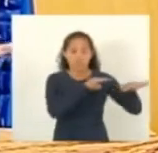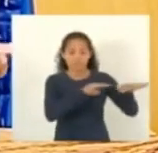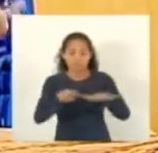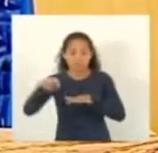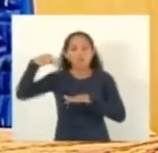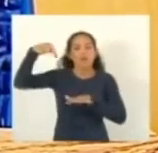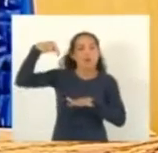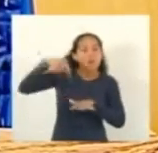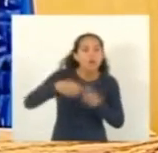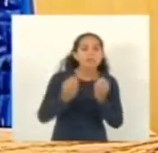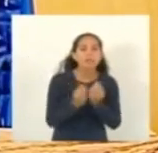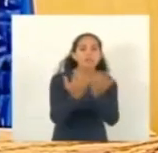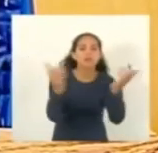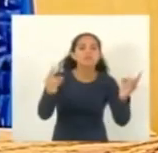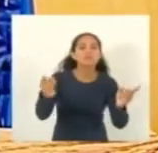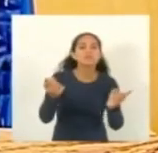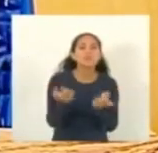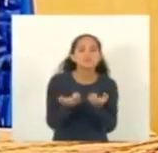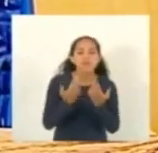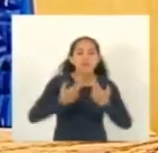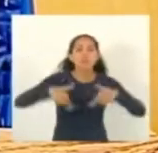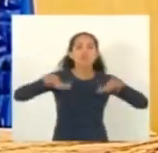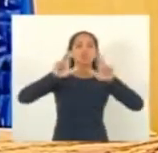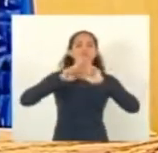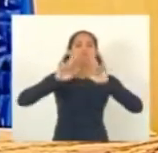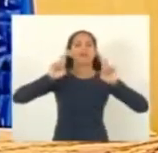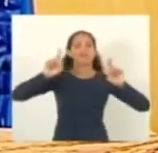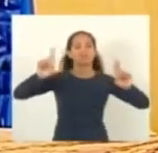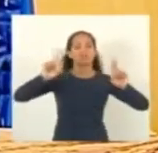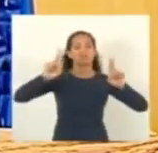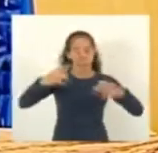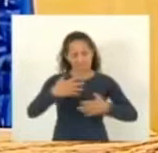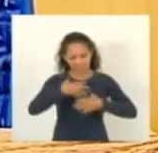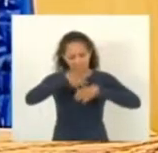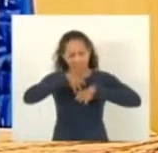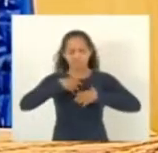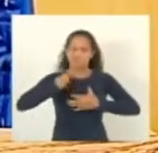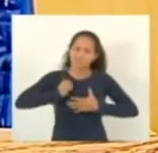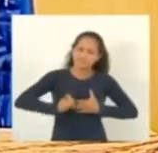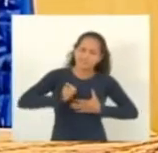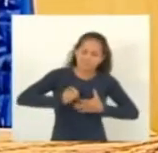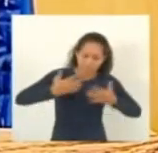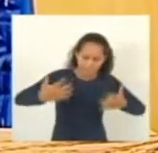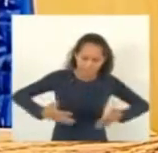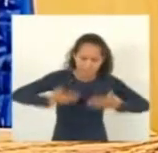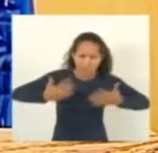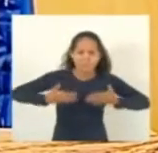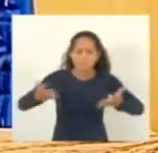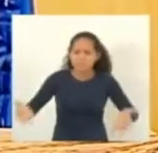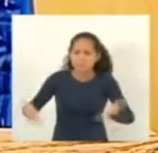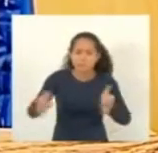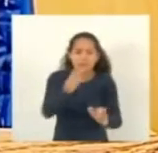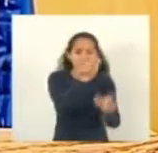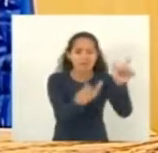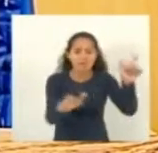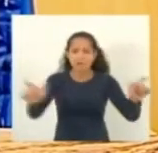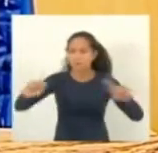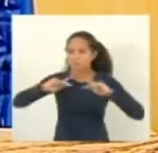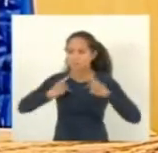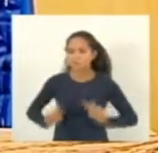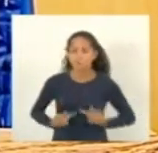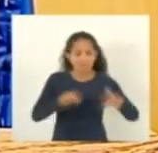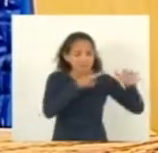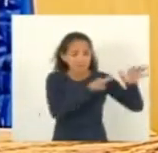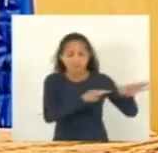para que a gente renove as esperanças para que a gente renove a esperança na vida a esperança no ser humano que essa